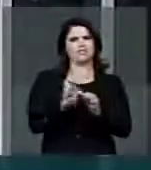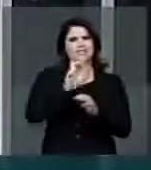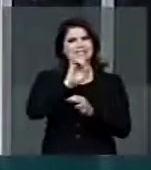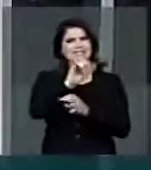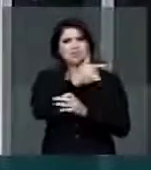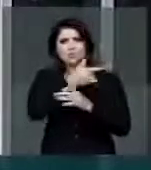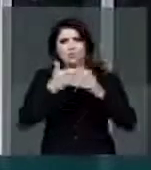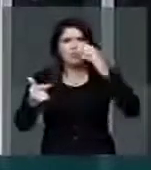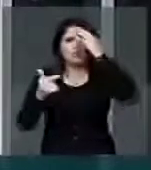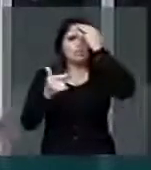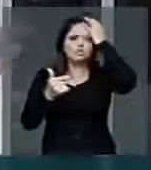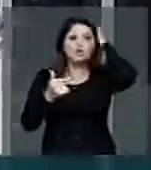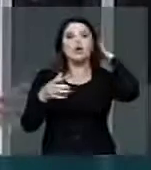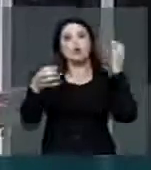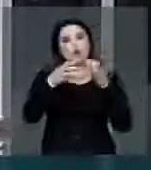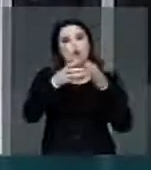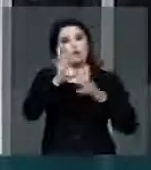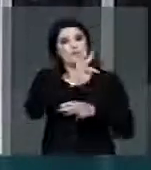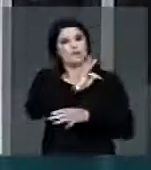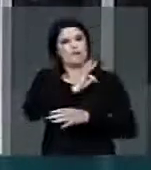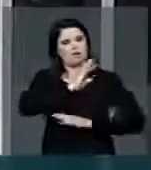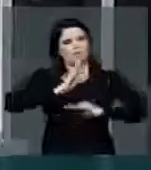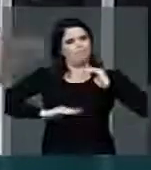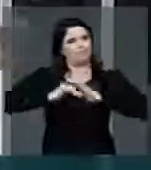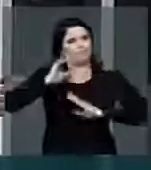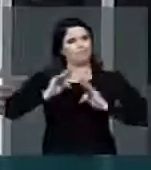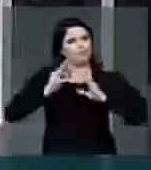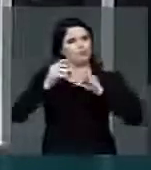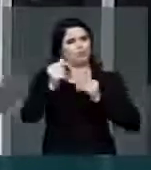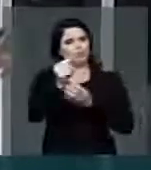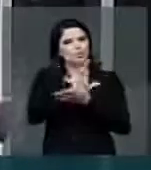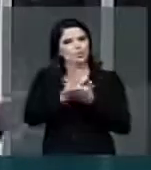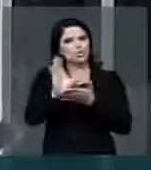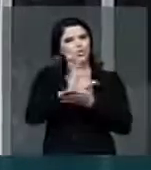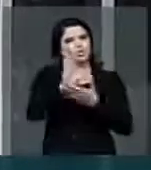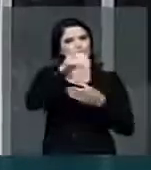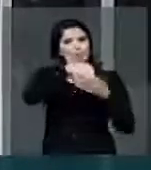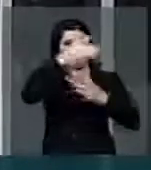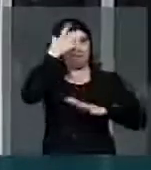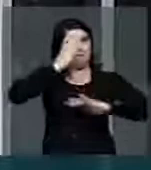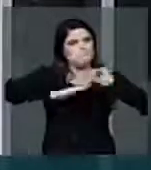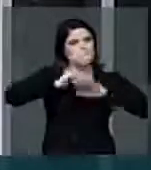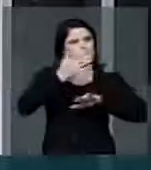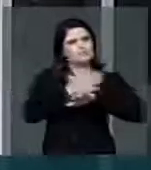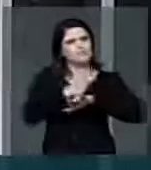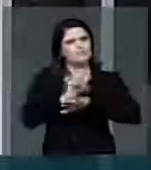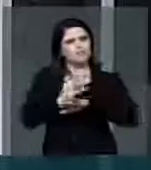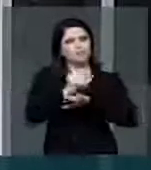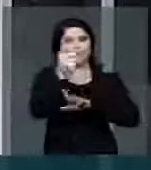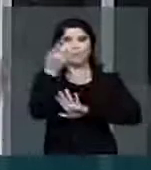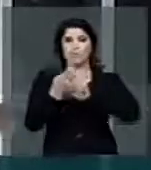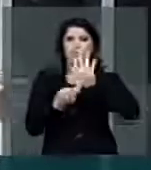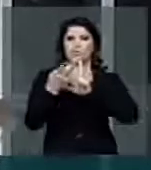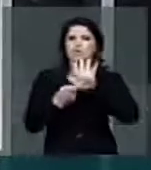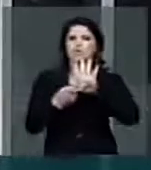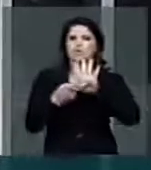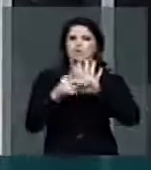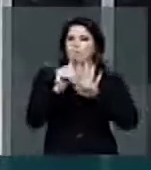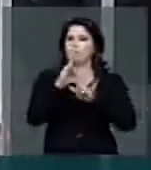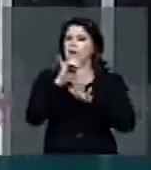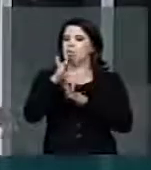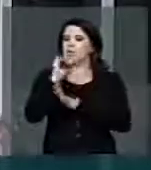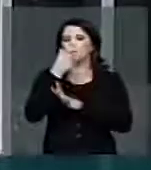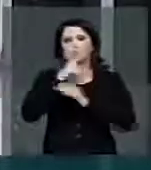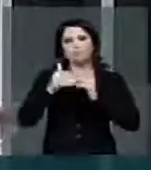tiver equipe técnica gabaritada, investimento no seu pessoal para que esses projetos sejam tocados,